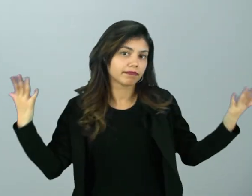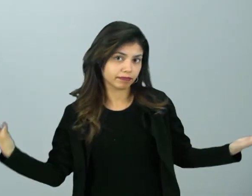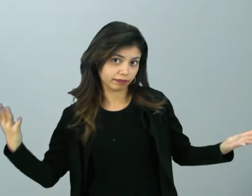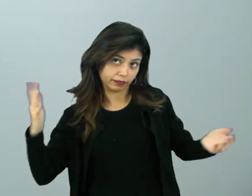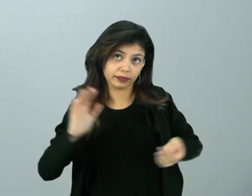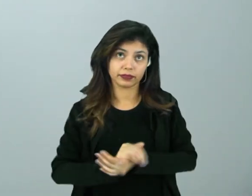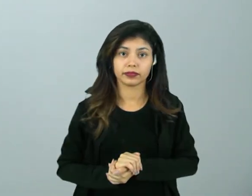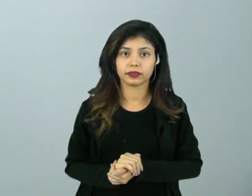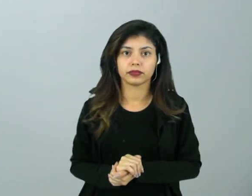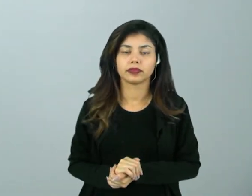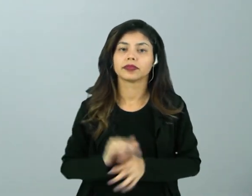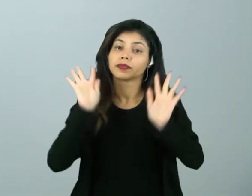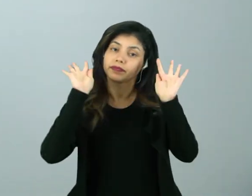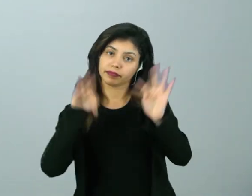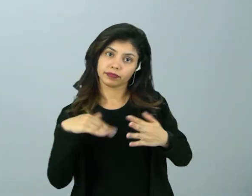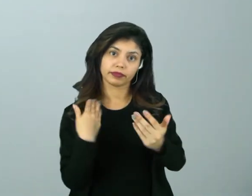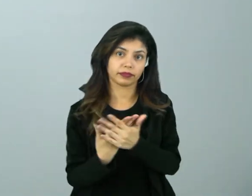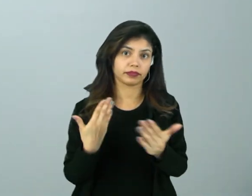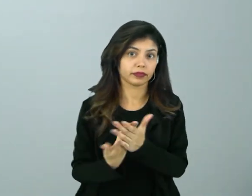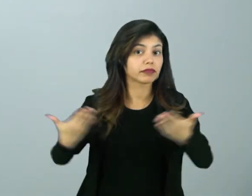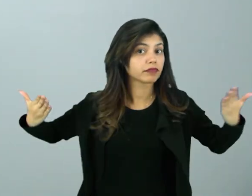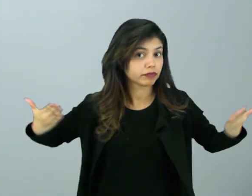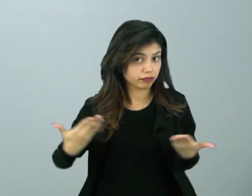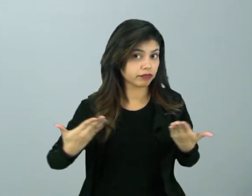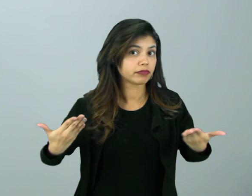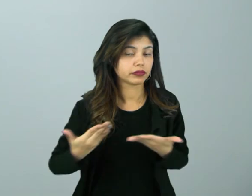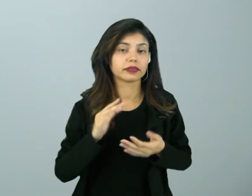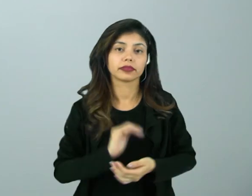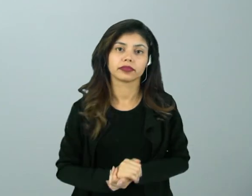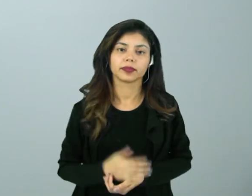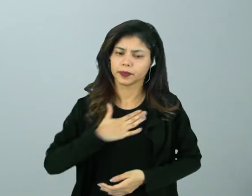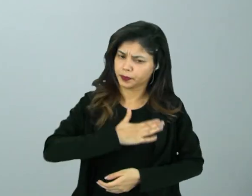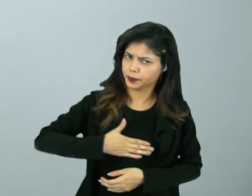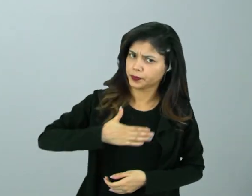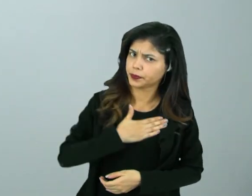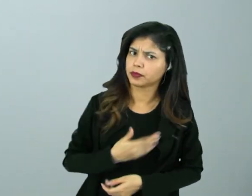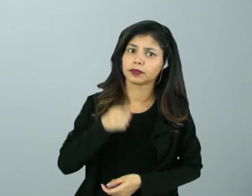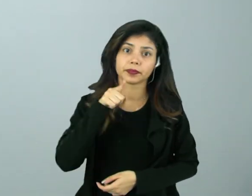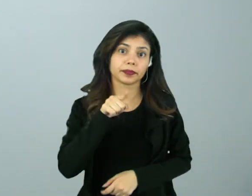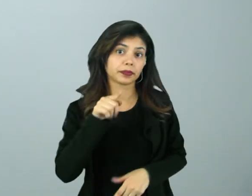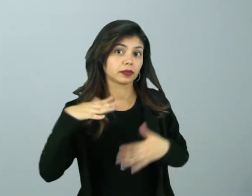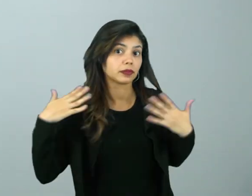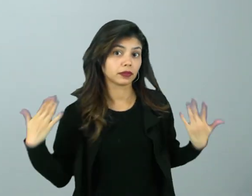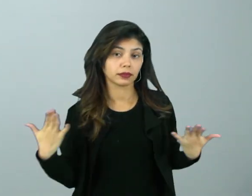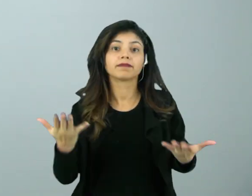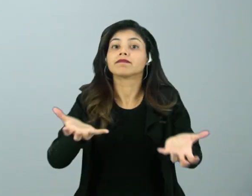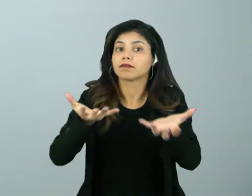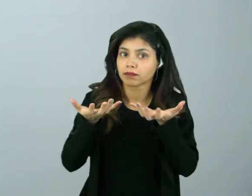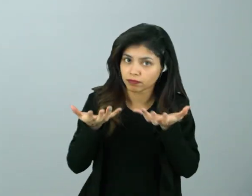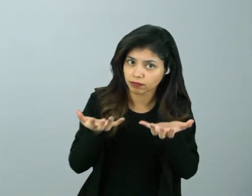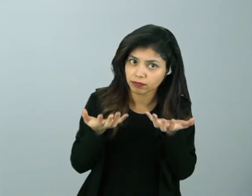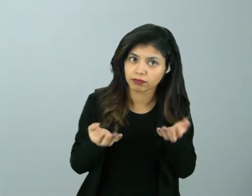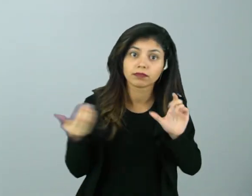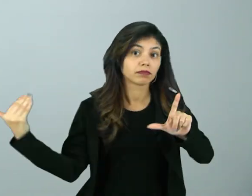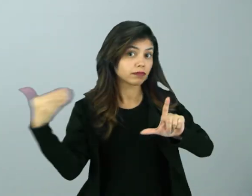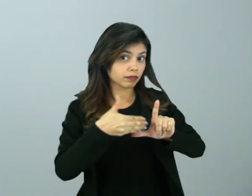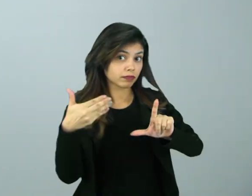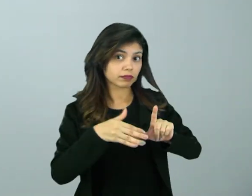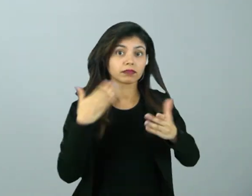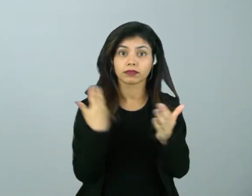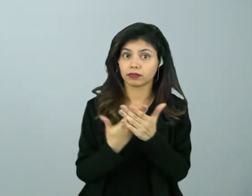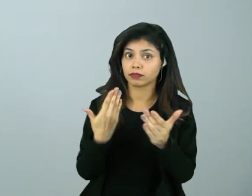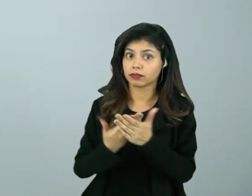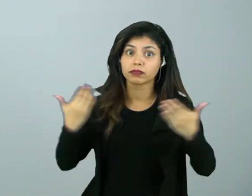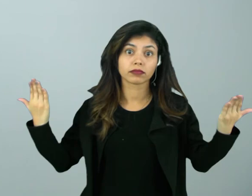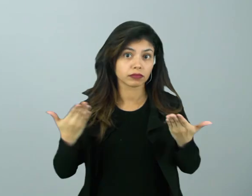finaliza a nossa aula de hoje. Gostaria que se você quiser acessar essa aula